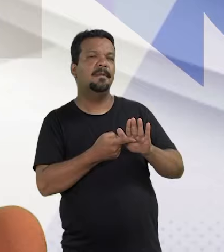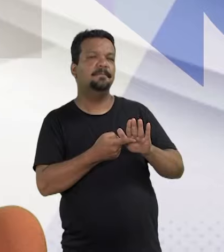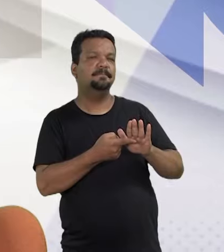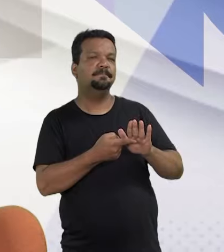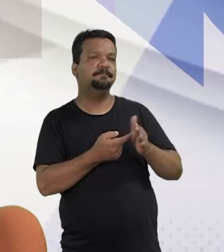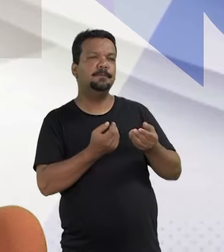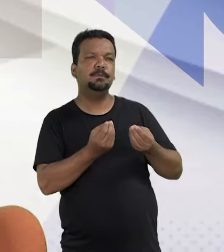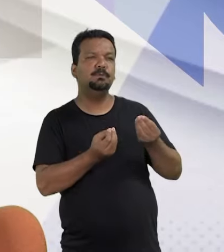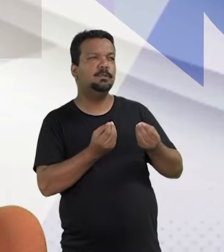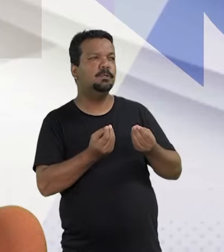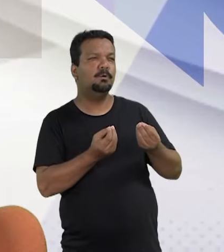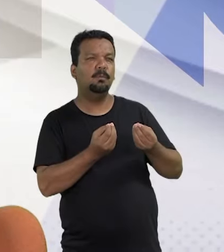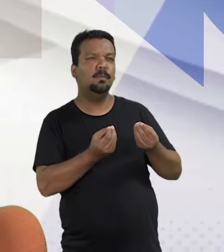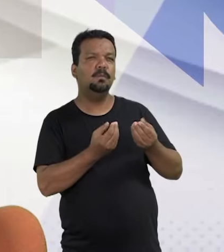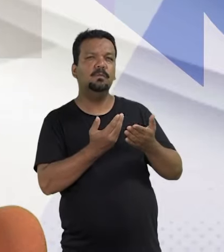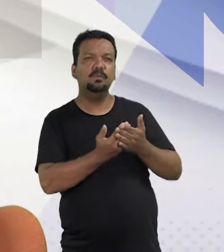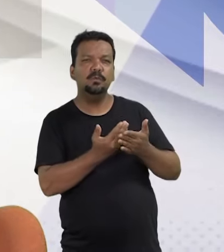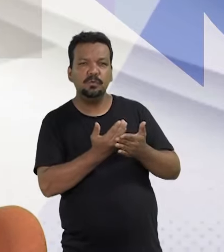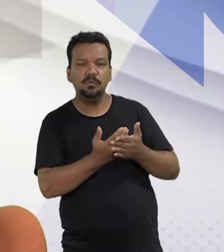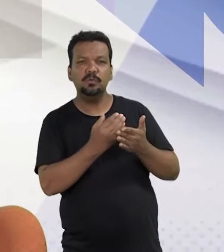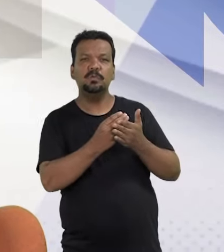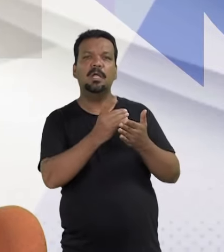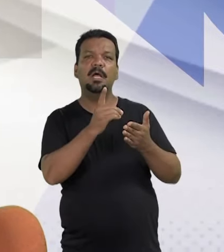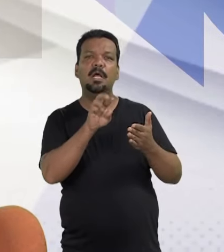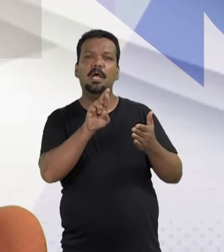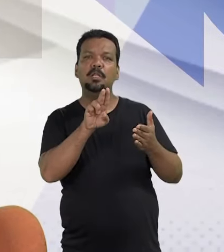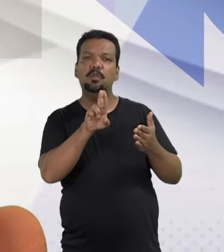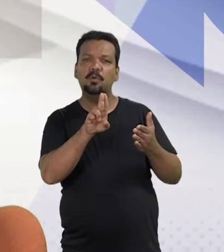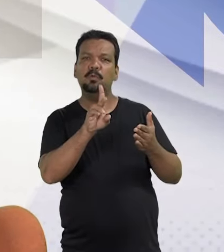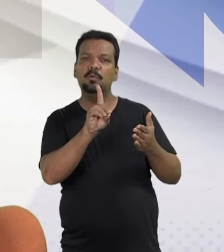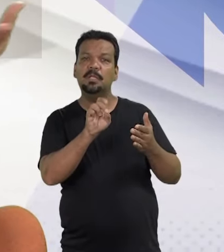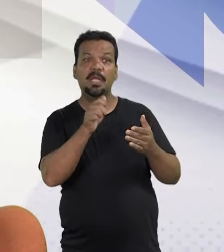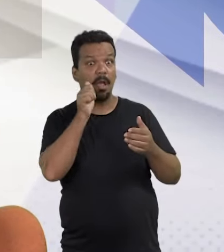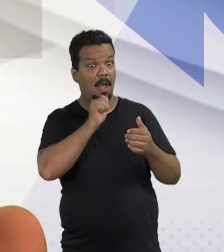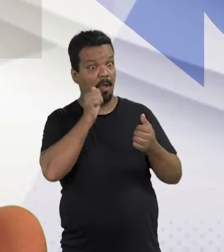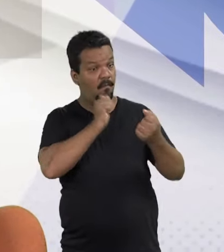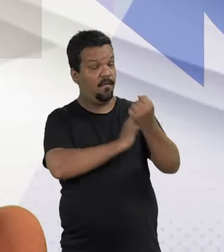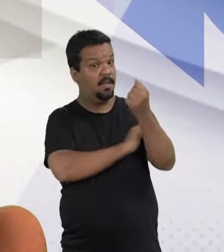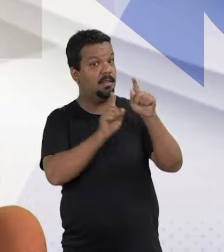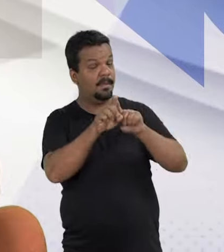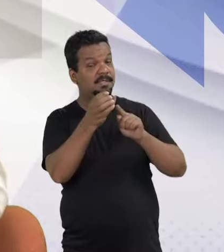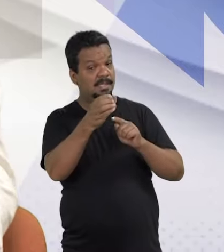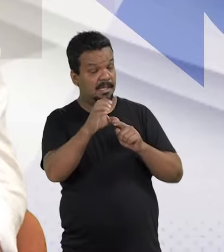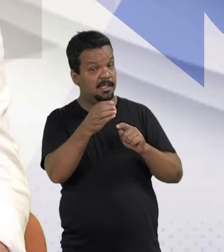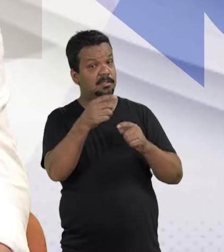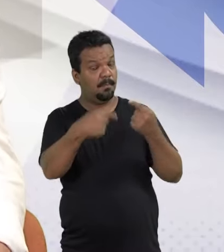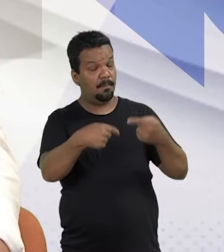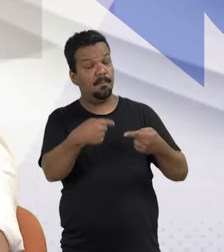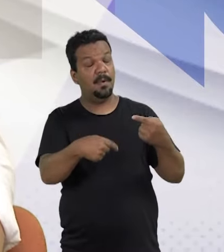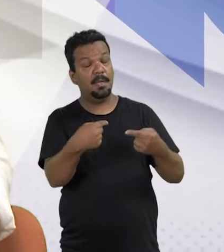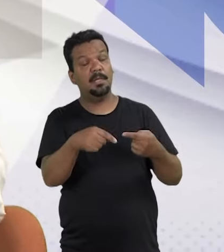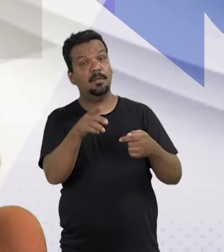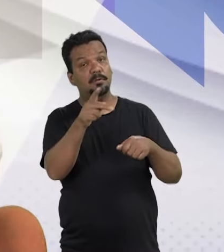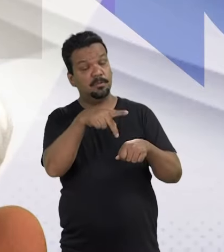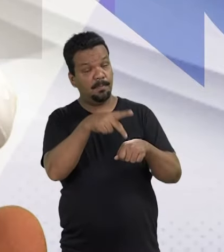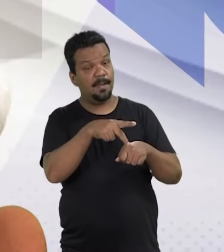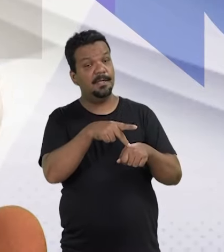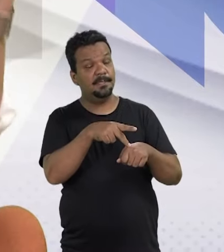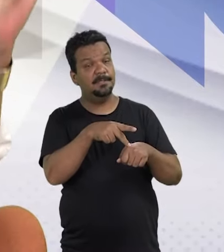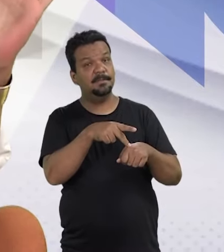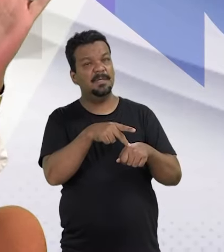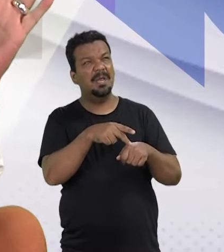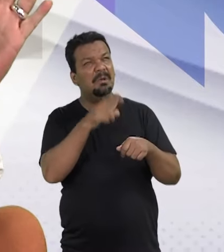o estudo da Drude, que é uma feminista e cientista política